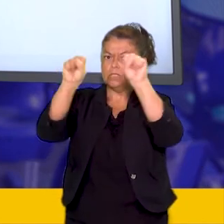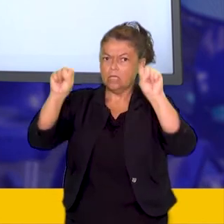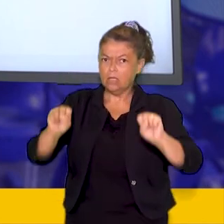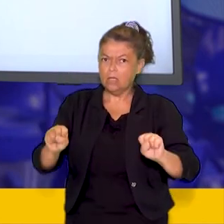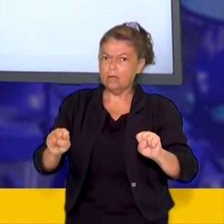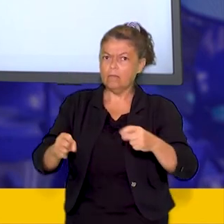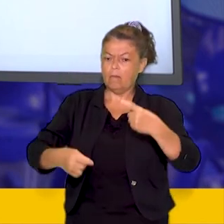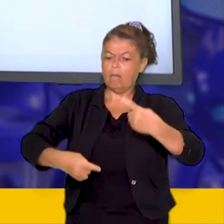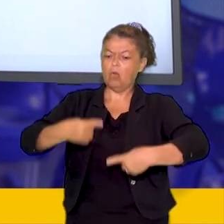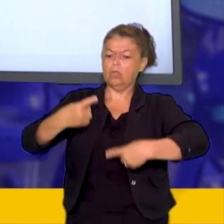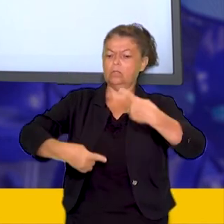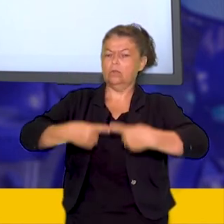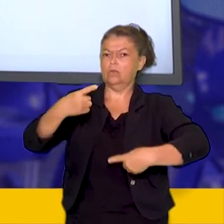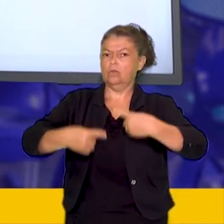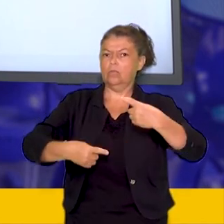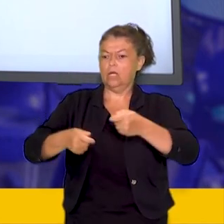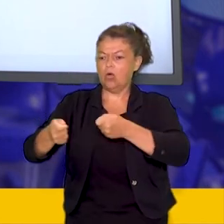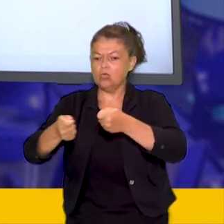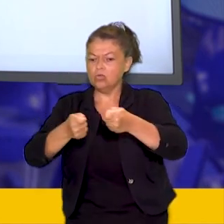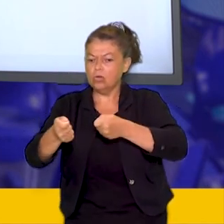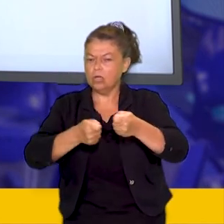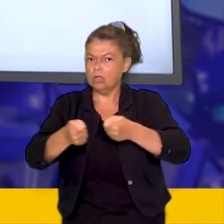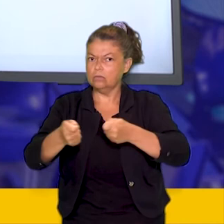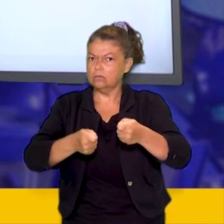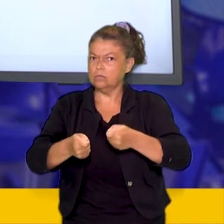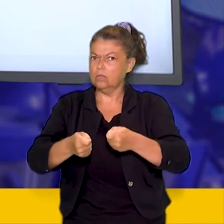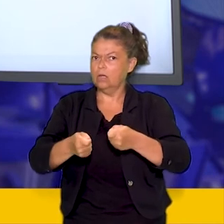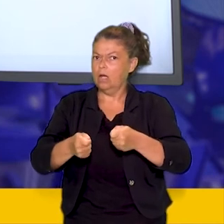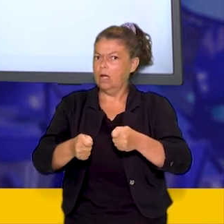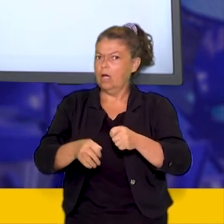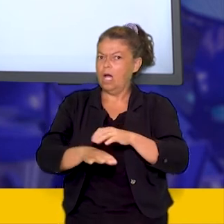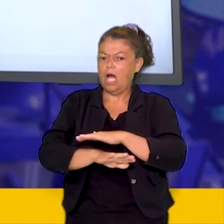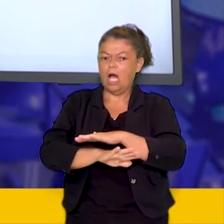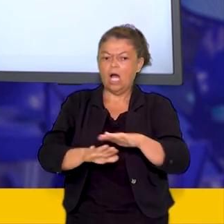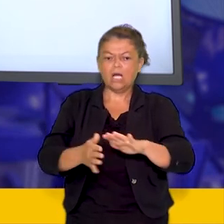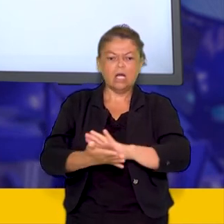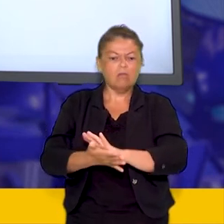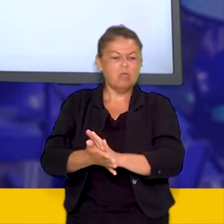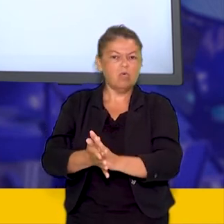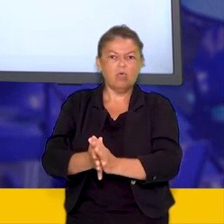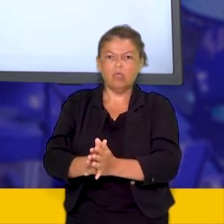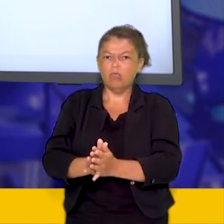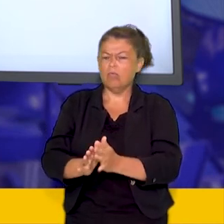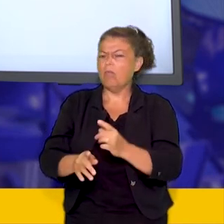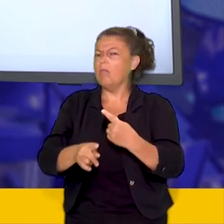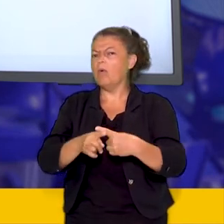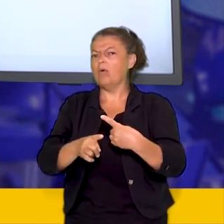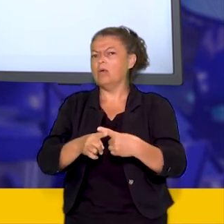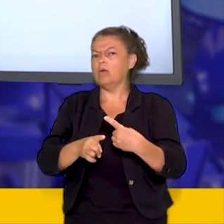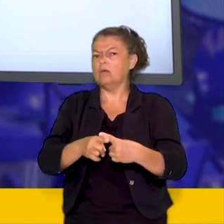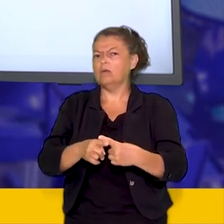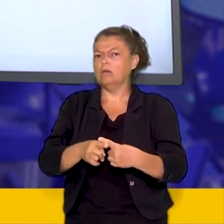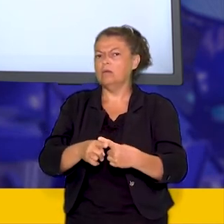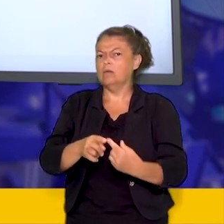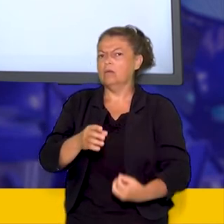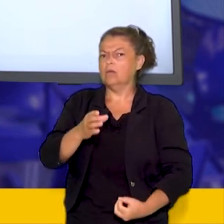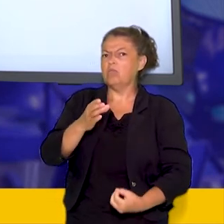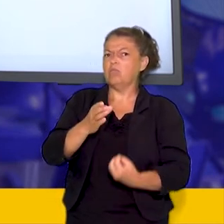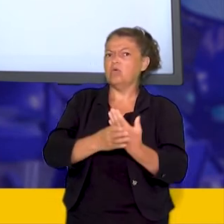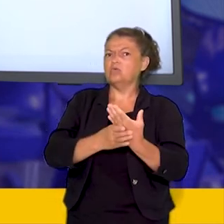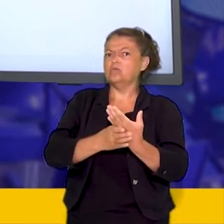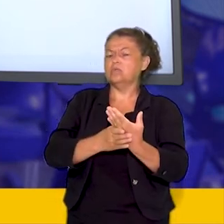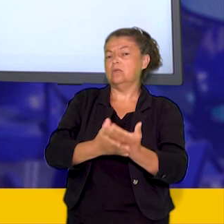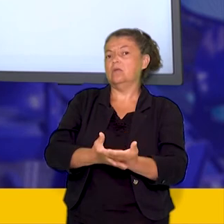pelos interesses regionais esse tipo de política acabou por produzir fenômenos como o voto em cabresto